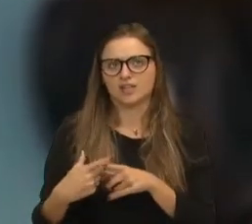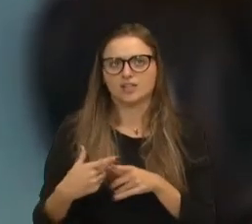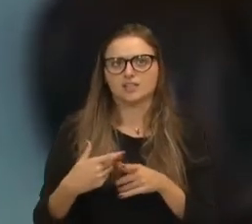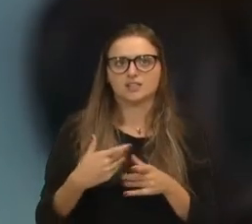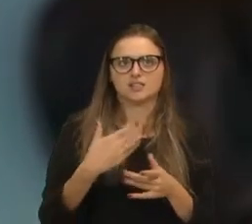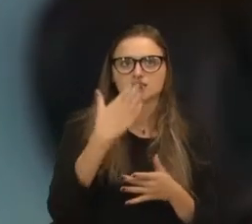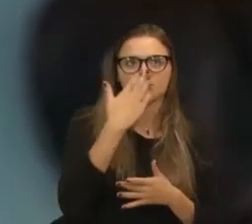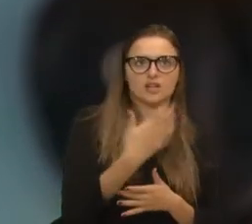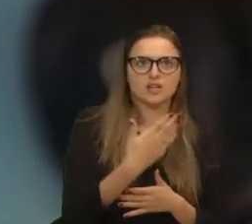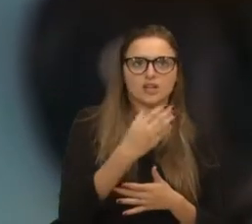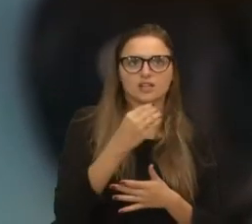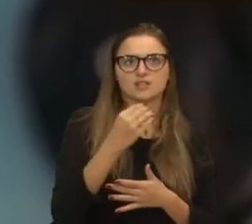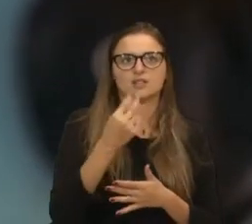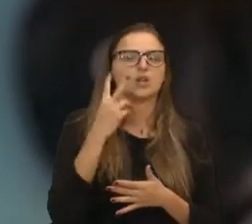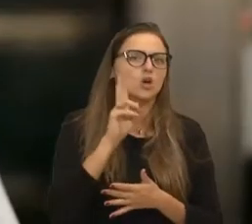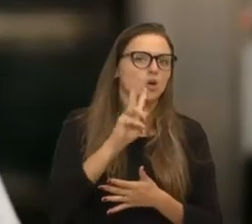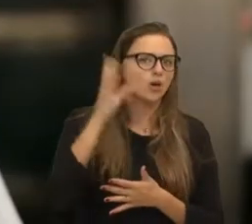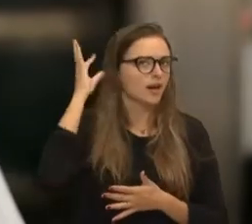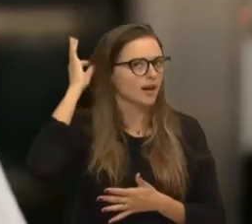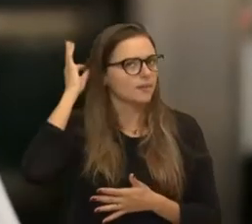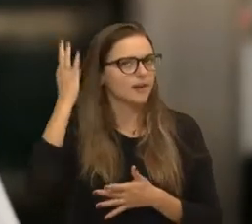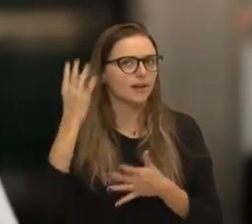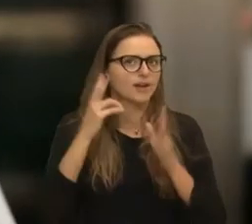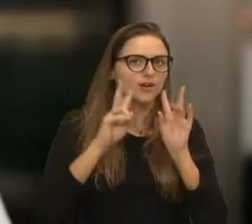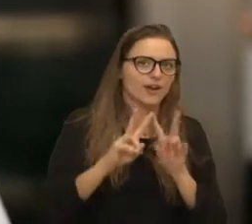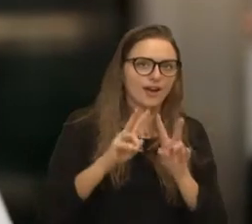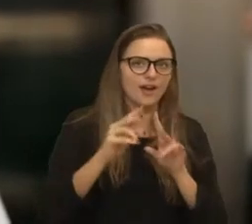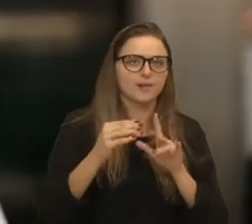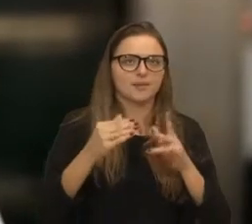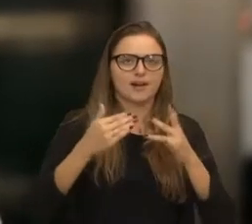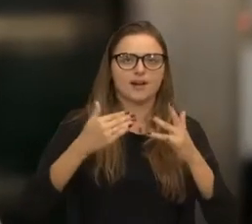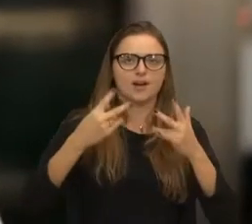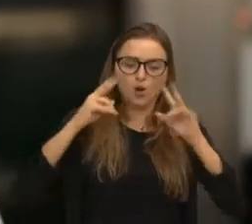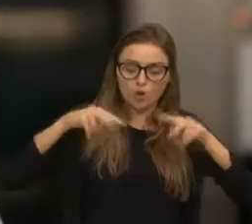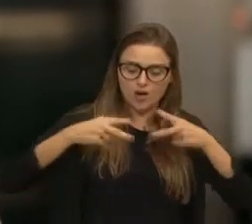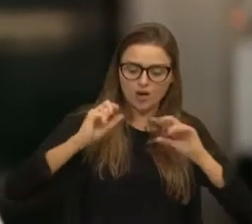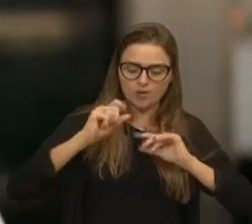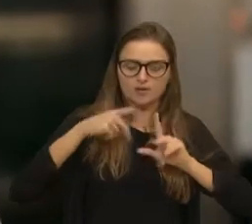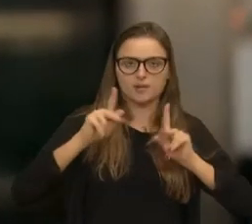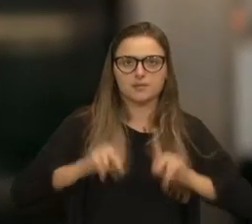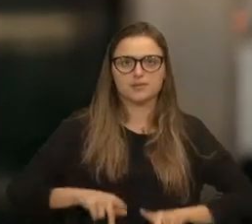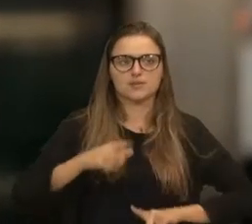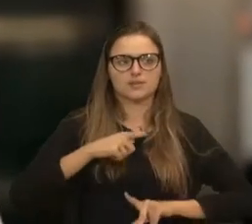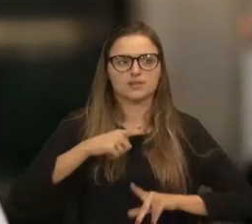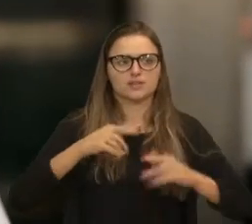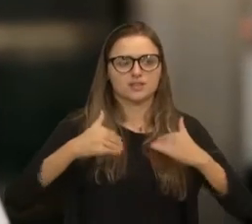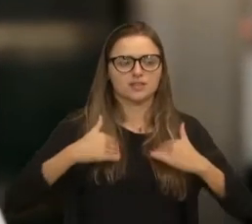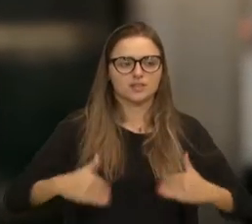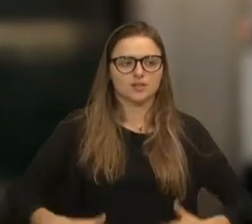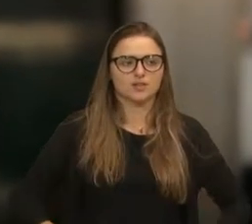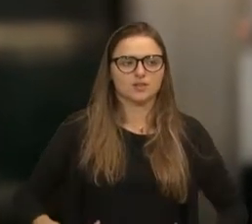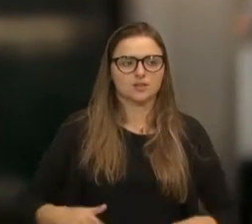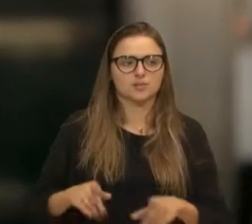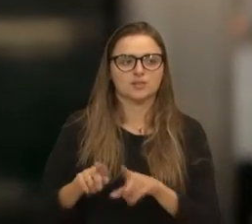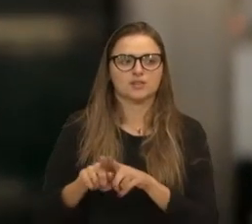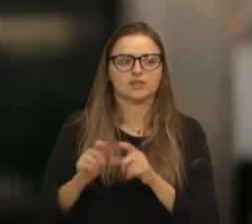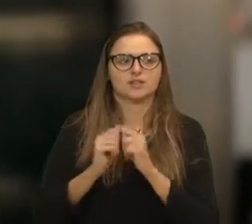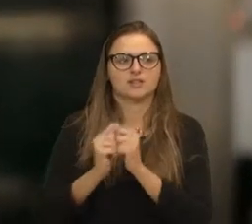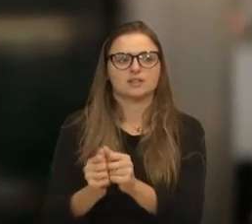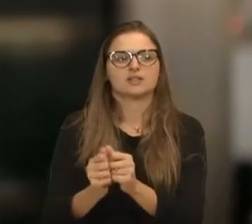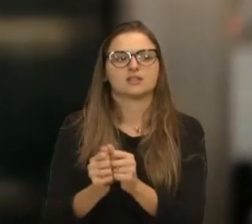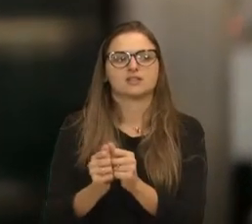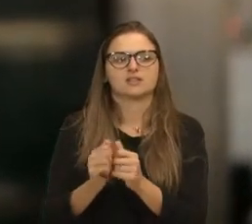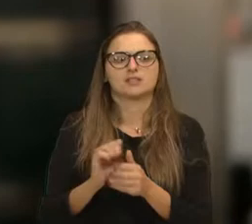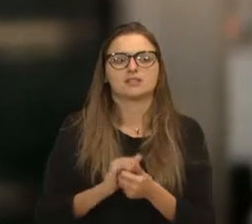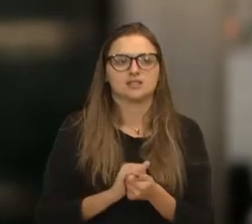de frente, abrir boca, passar a mão no cabelo. E aqui não, aqui simplesmente é passar um detector de metal, para não estar entrando com nada